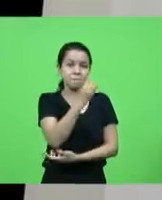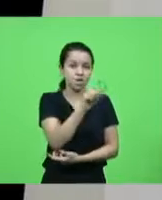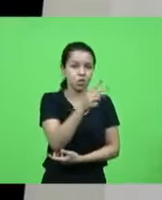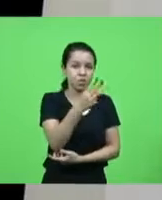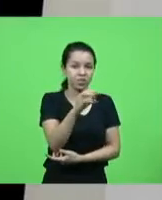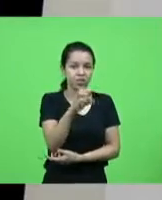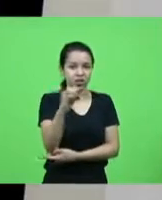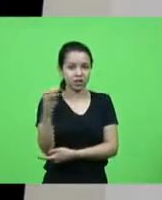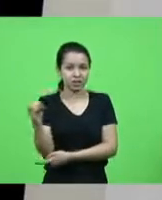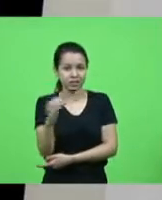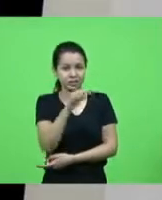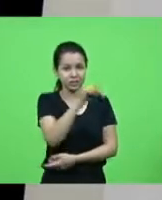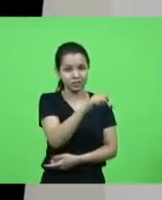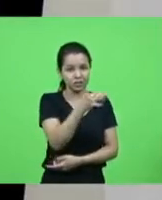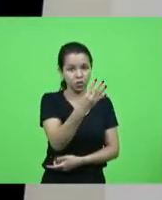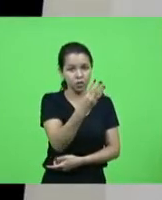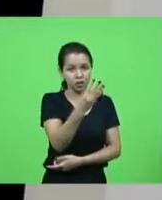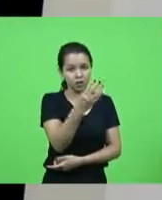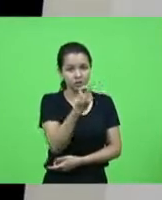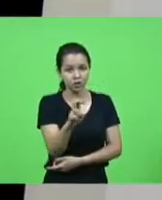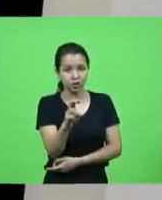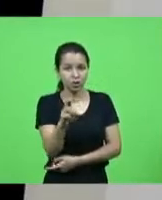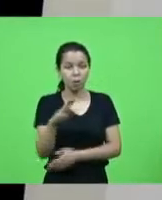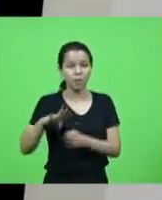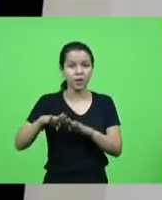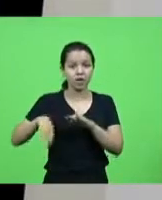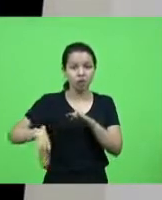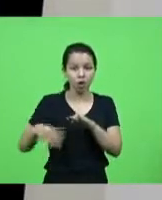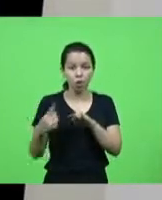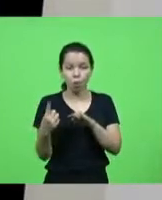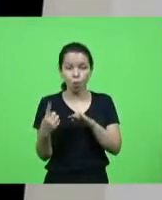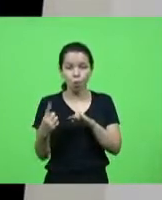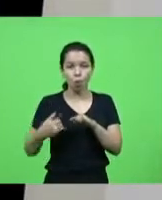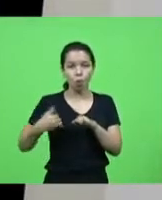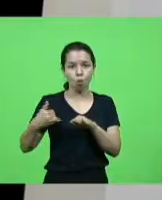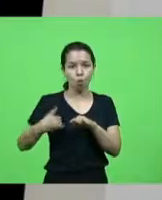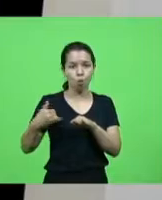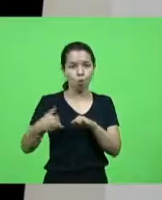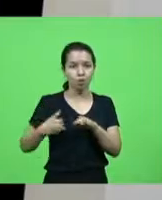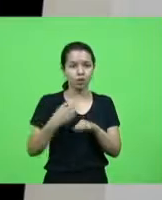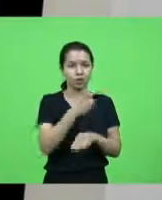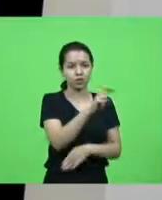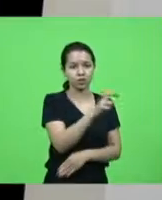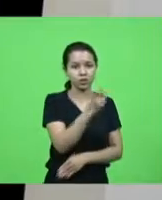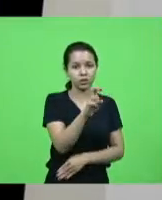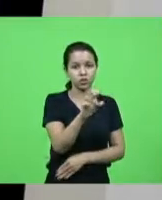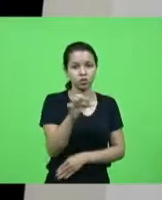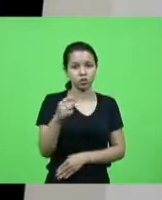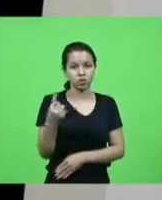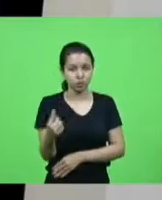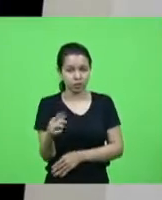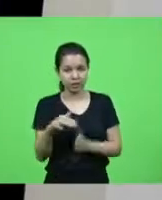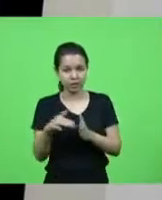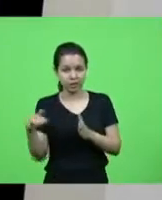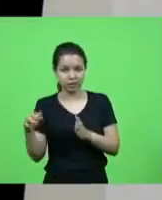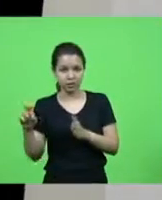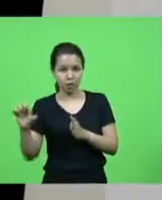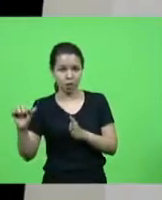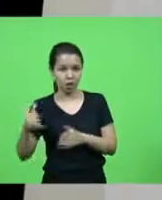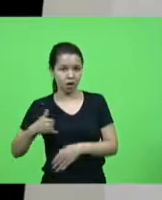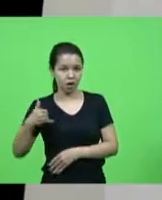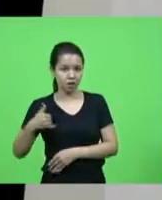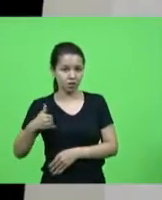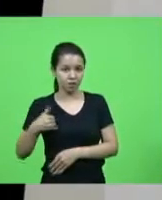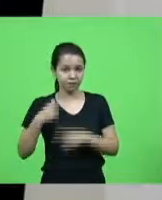745 menores de 1 ano 555 de 5 a 9 anos ali casos de violência segundo a faixa etária